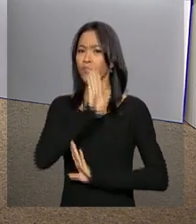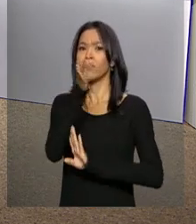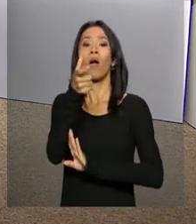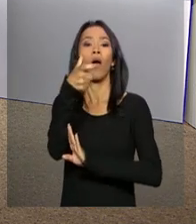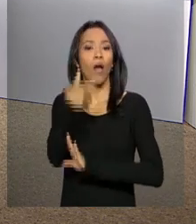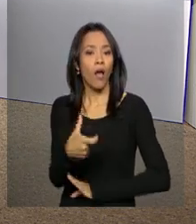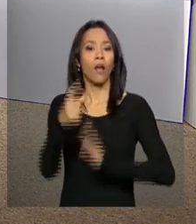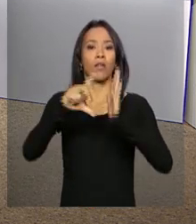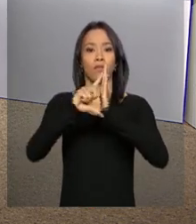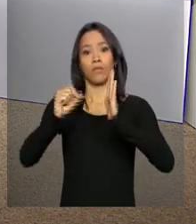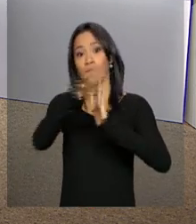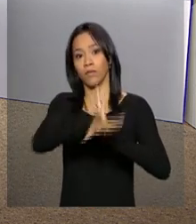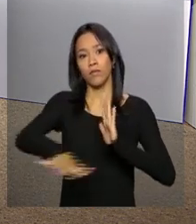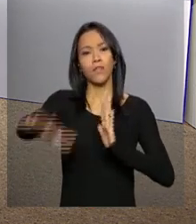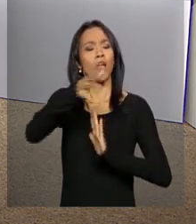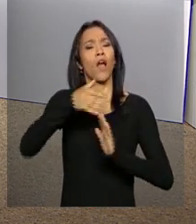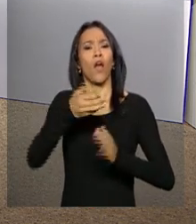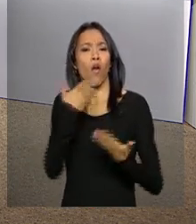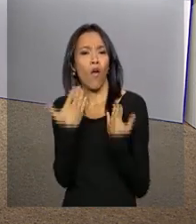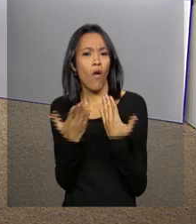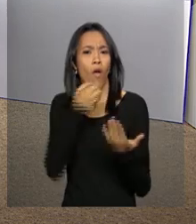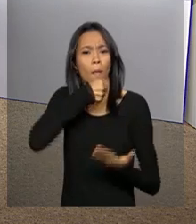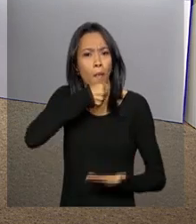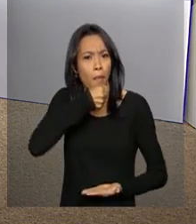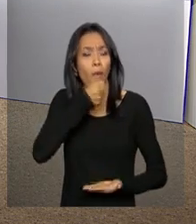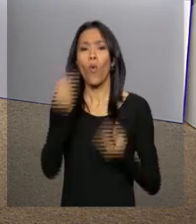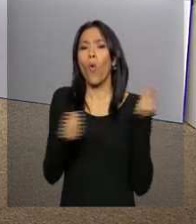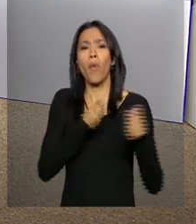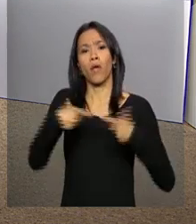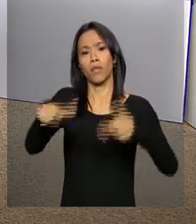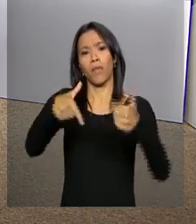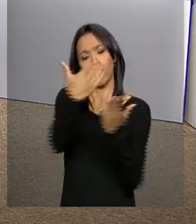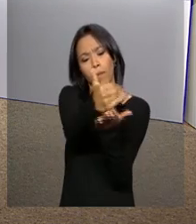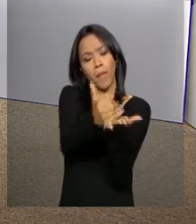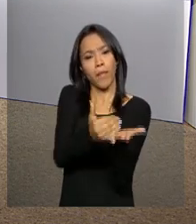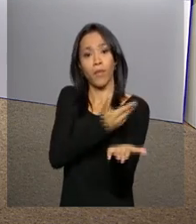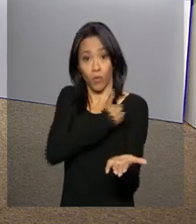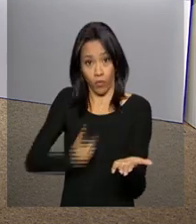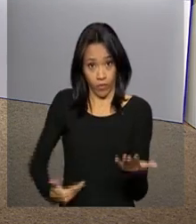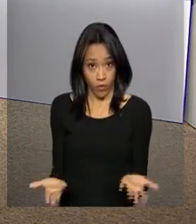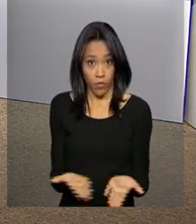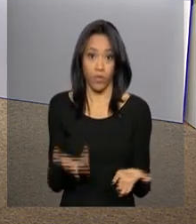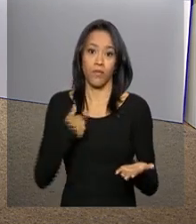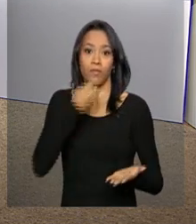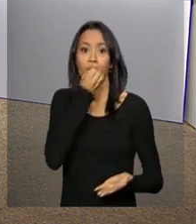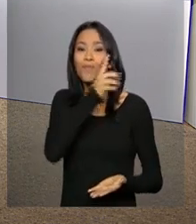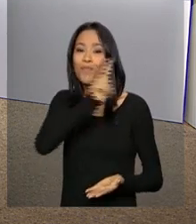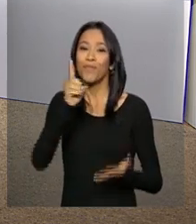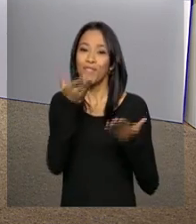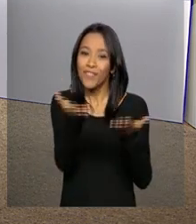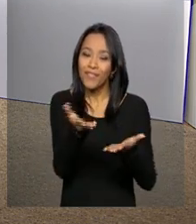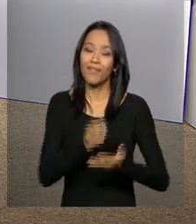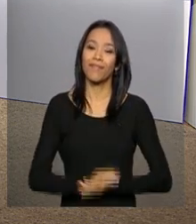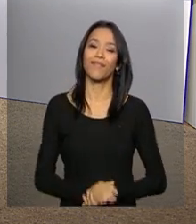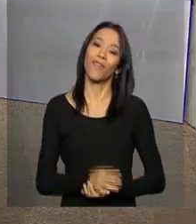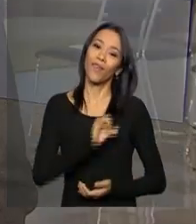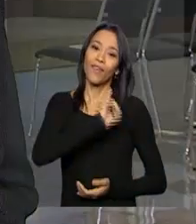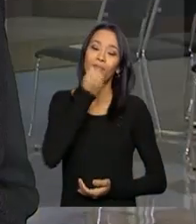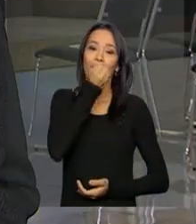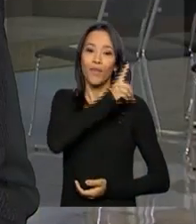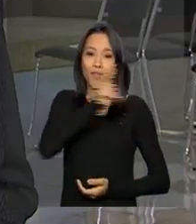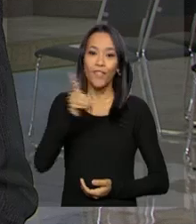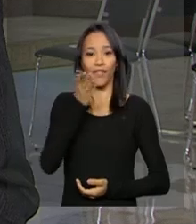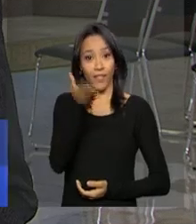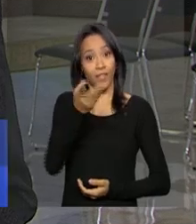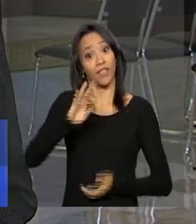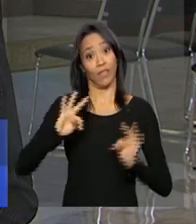Planalto conversar com o repórter João Pedro Neto sobre a agenda do governo hoje. Oi, João Pedro, bom dia. Oi, Daniela, bom dia a você,